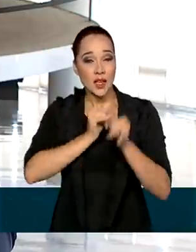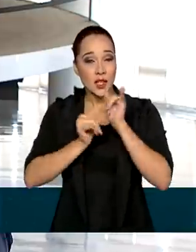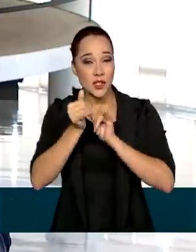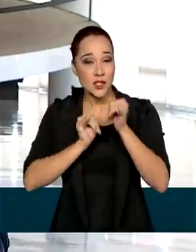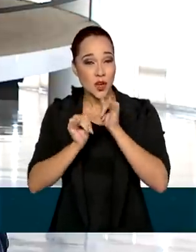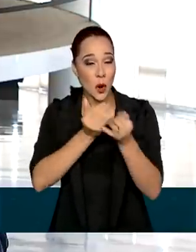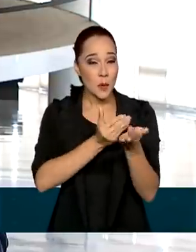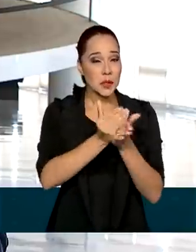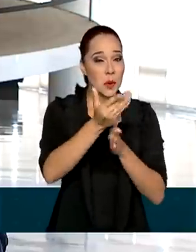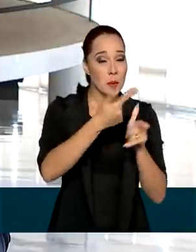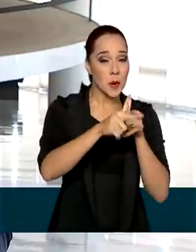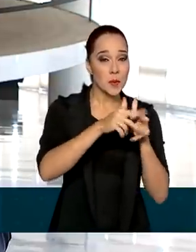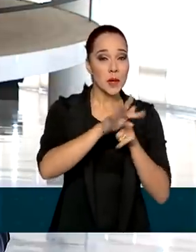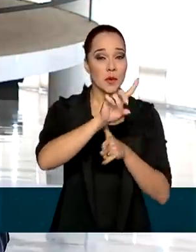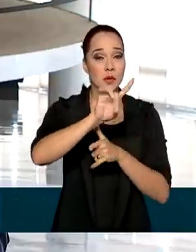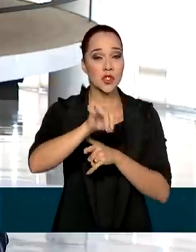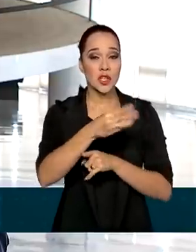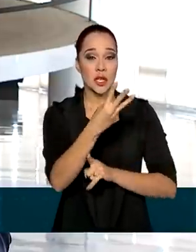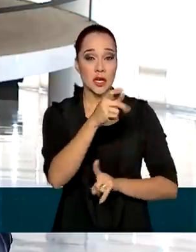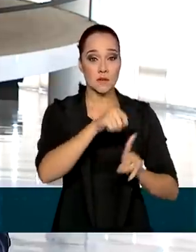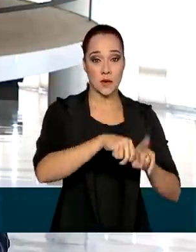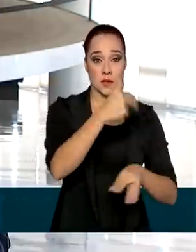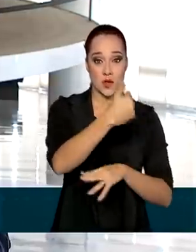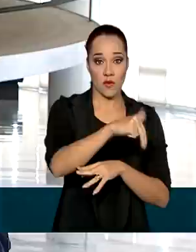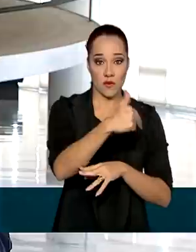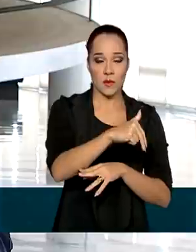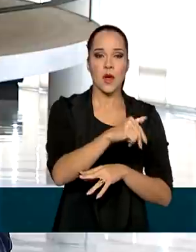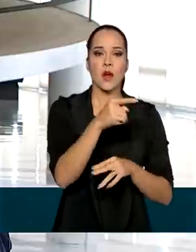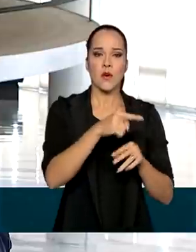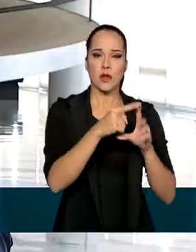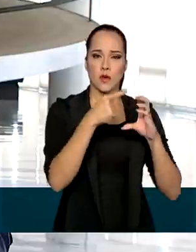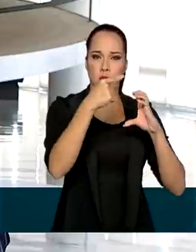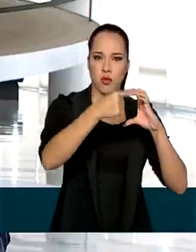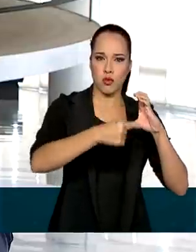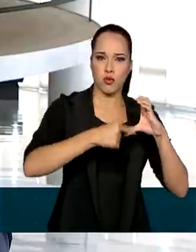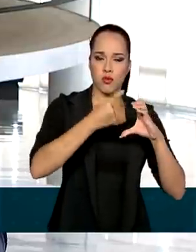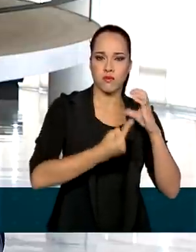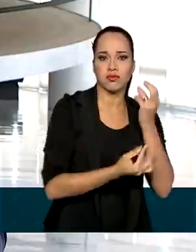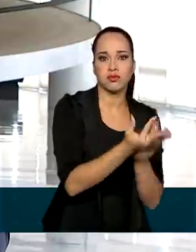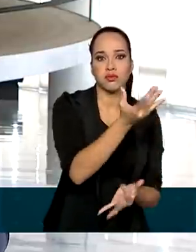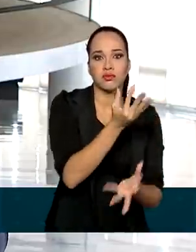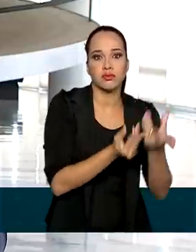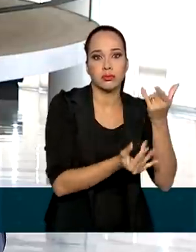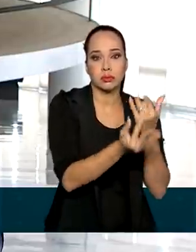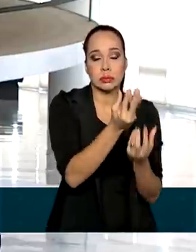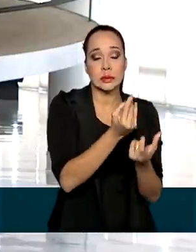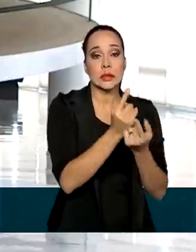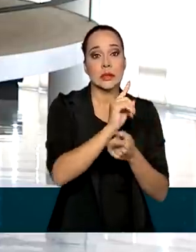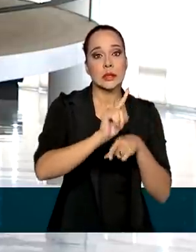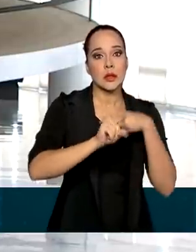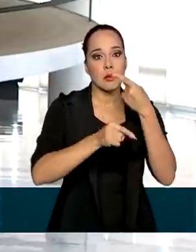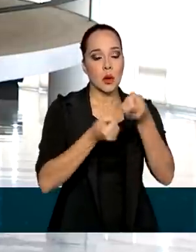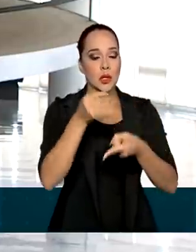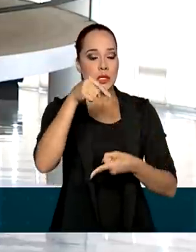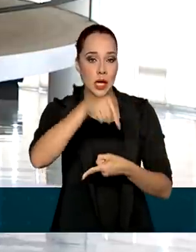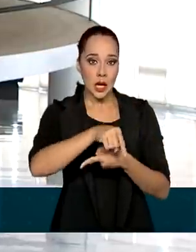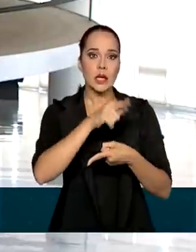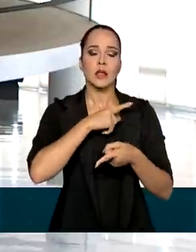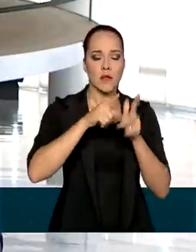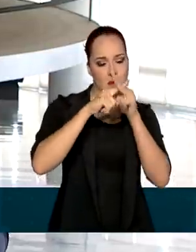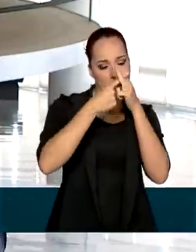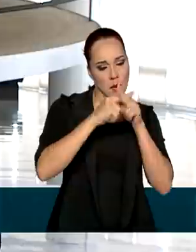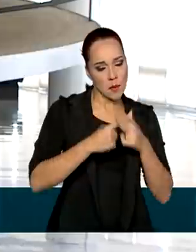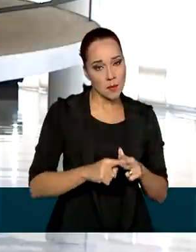energia começou a ter problemas no dia 3 de novembro, quando um transformador pegou fogo. Depois disso, esse transformador foi